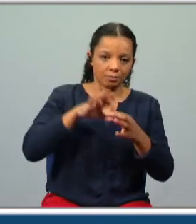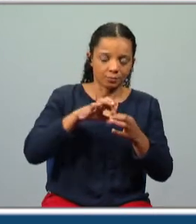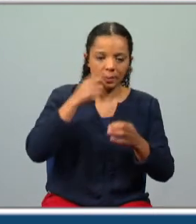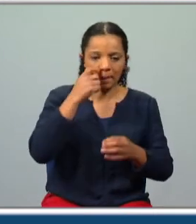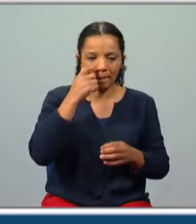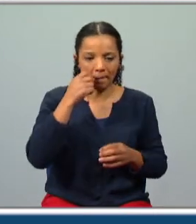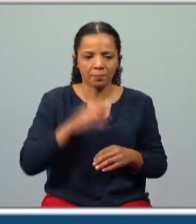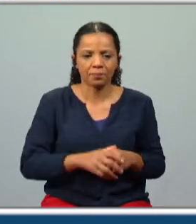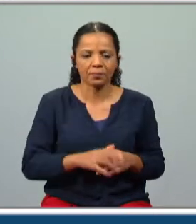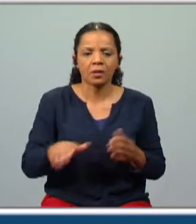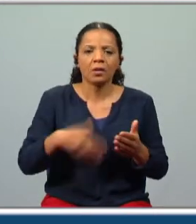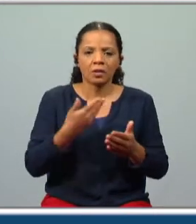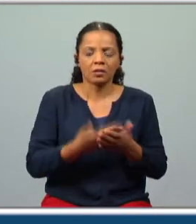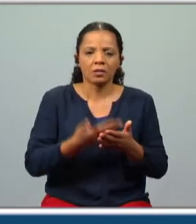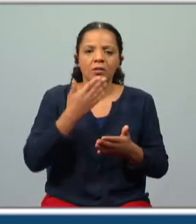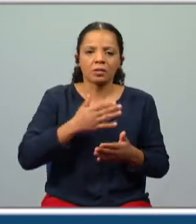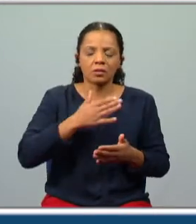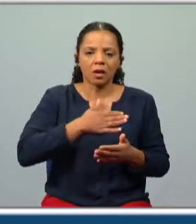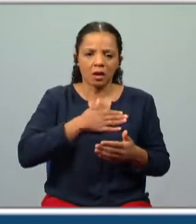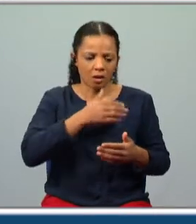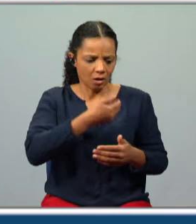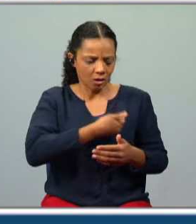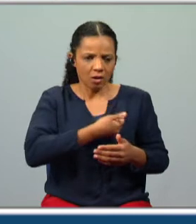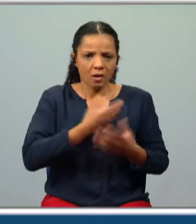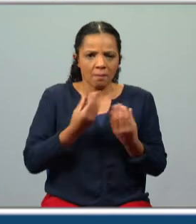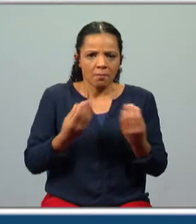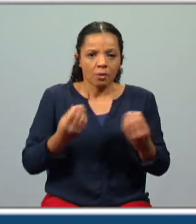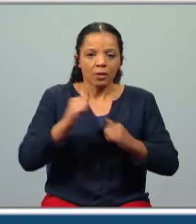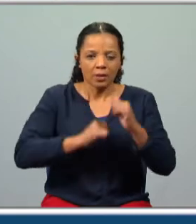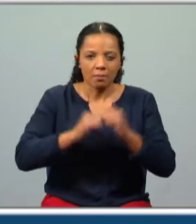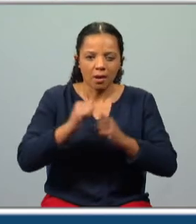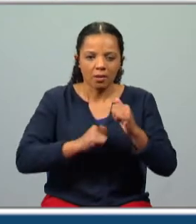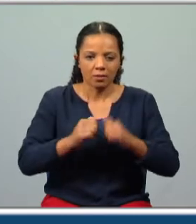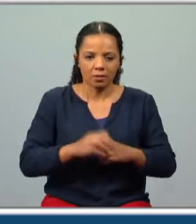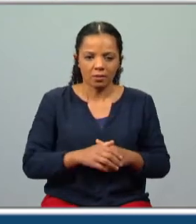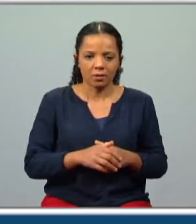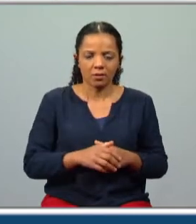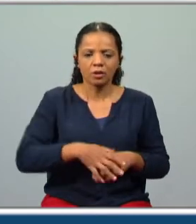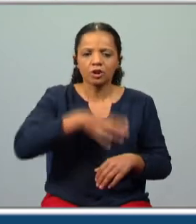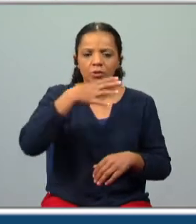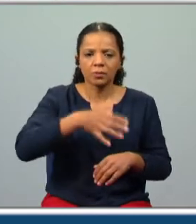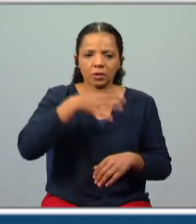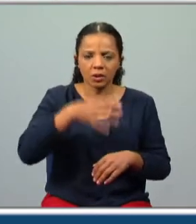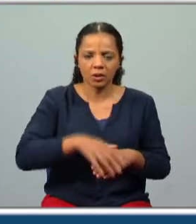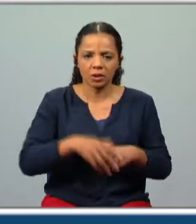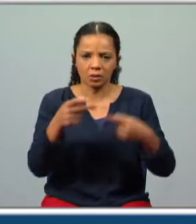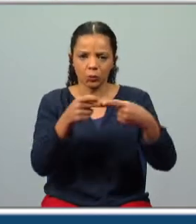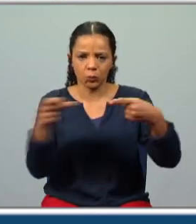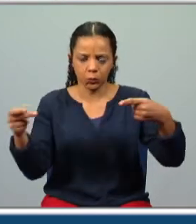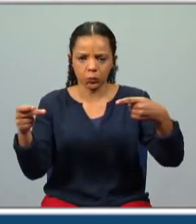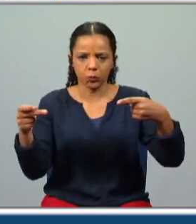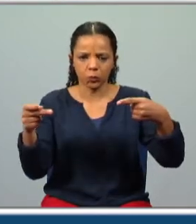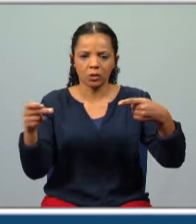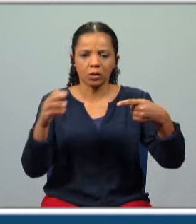E repara que pôs nos corações um grande medo. E agora vamos aqui a um bocadinho de gramática com esta questão. Explica o valor da oração subordinada